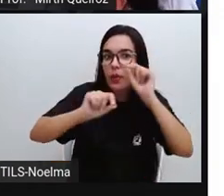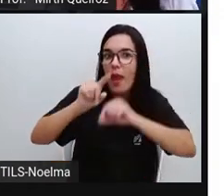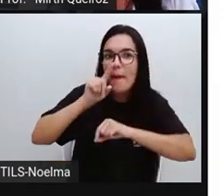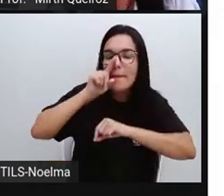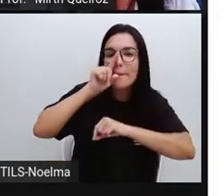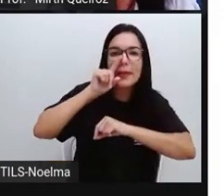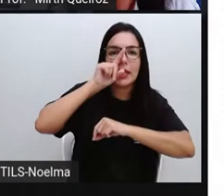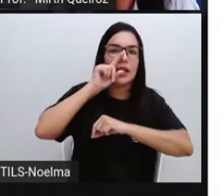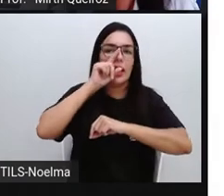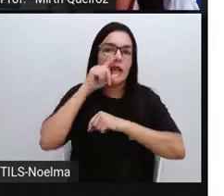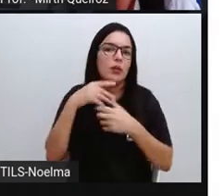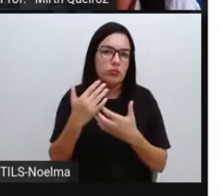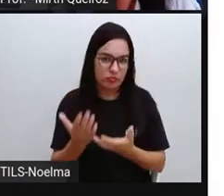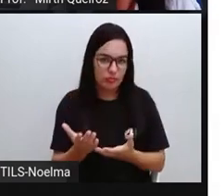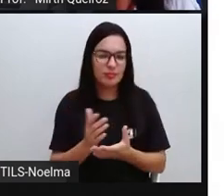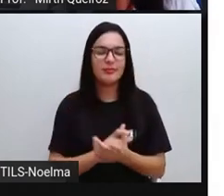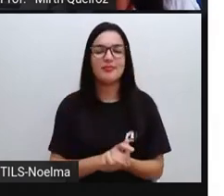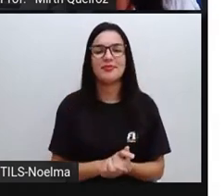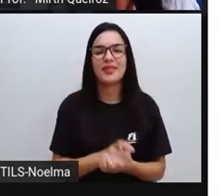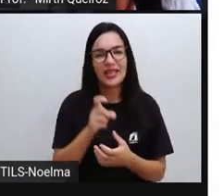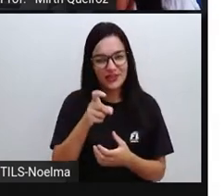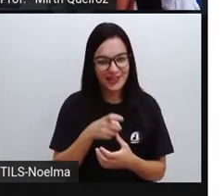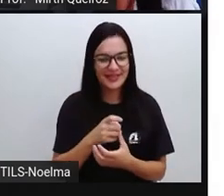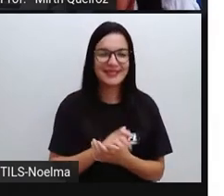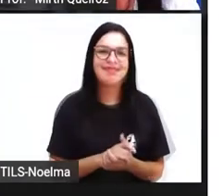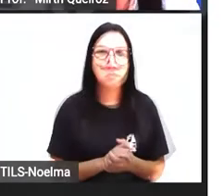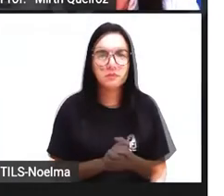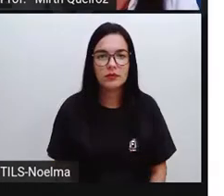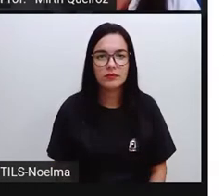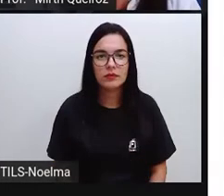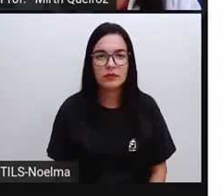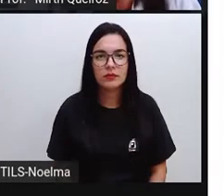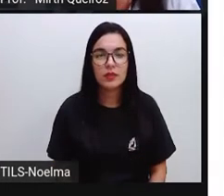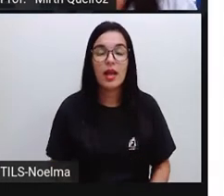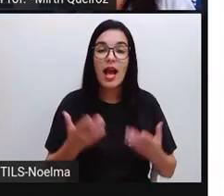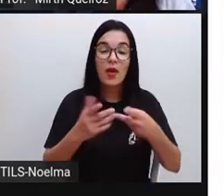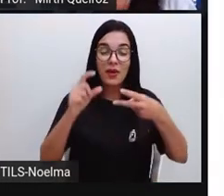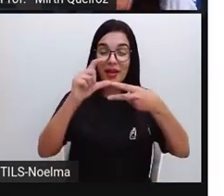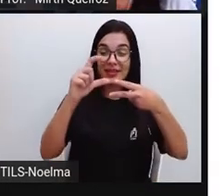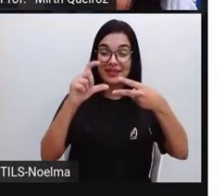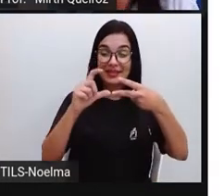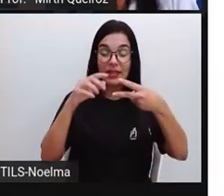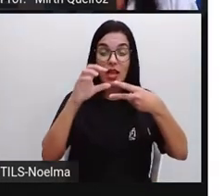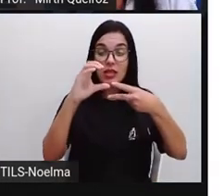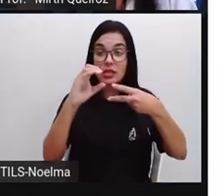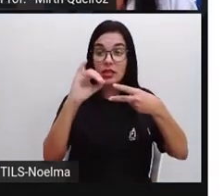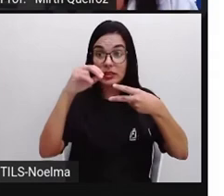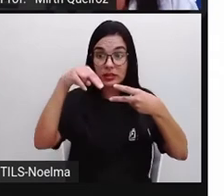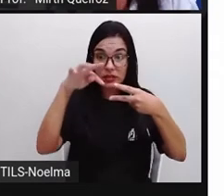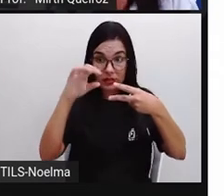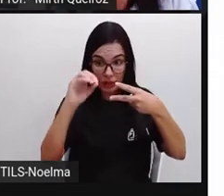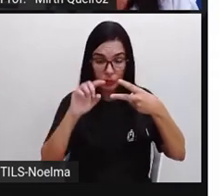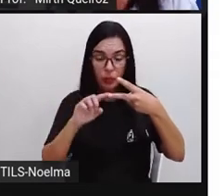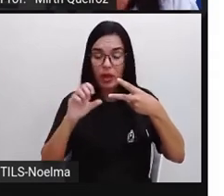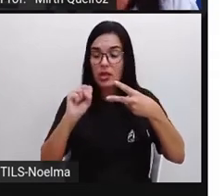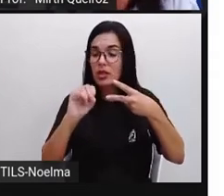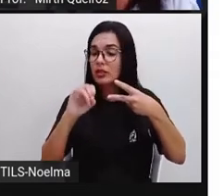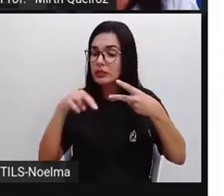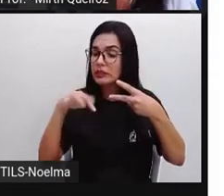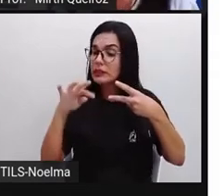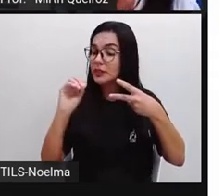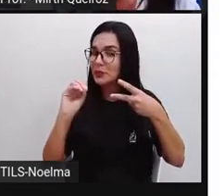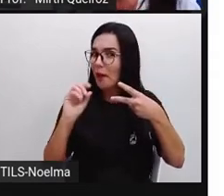ameaça. Aí já seria com X, certo? Cinto com C e cinto com S.